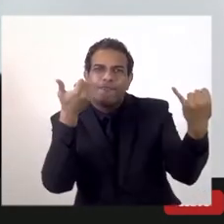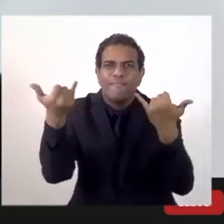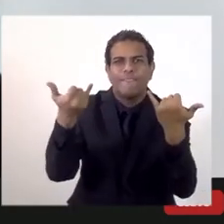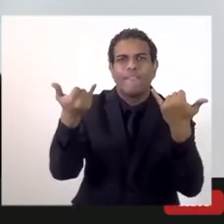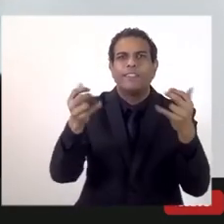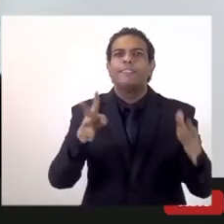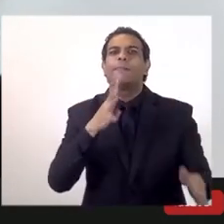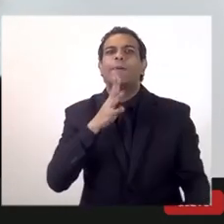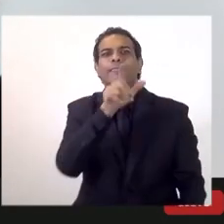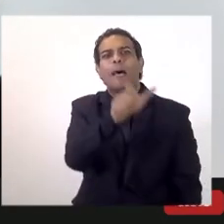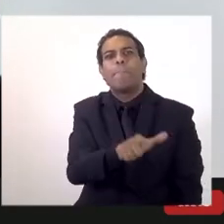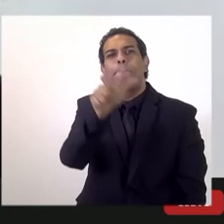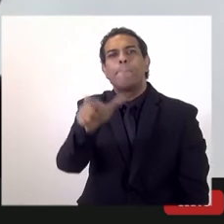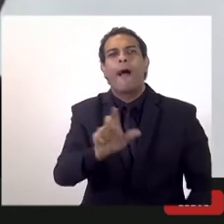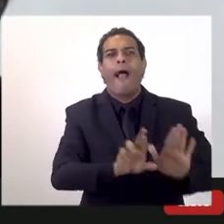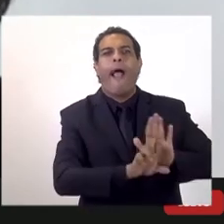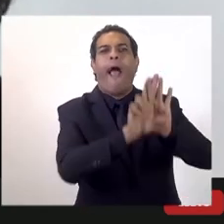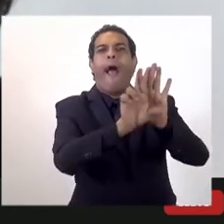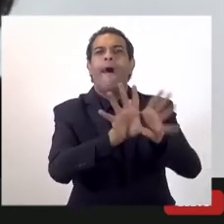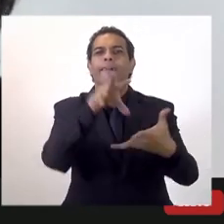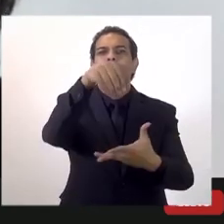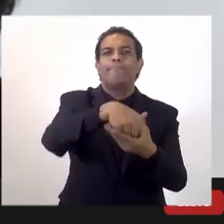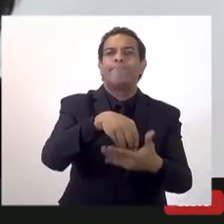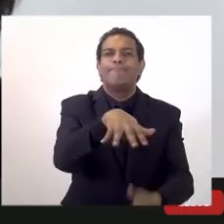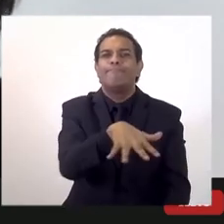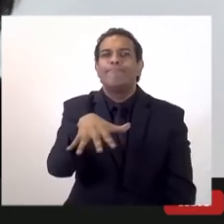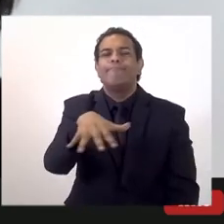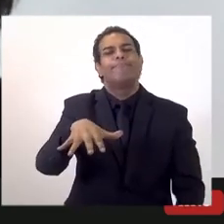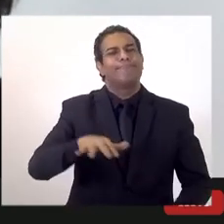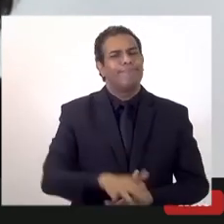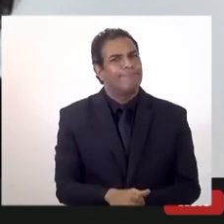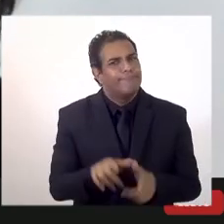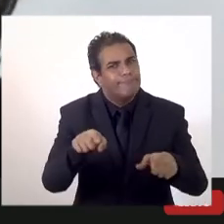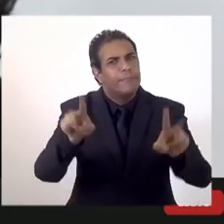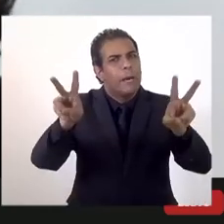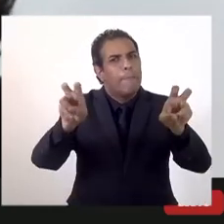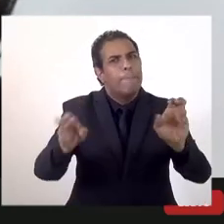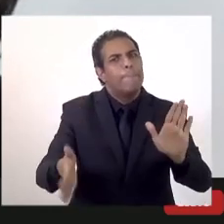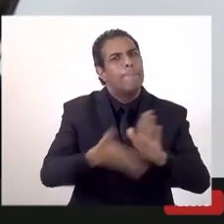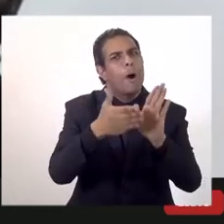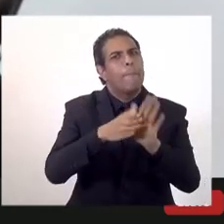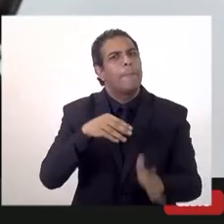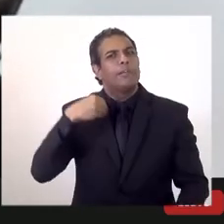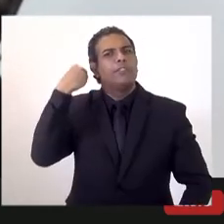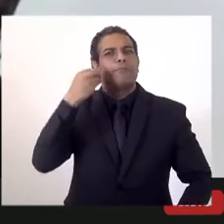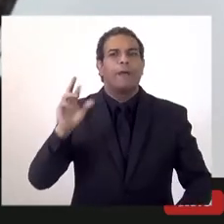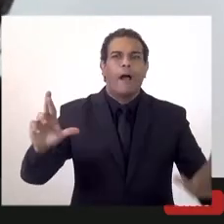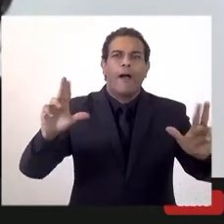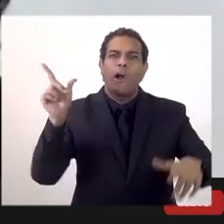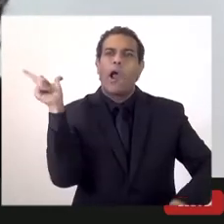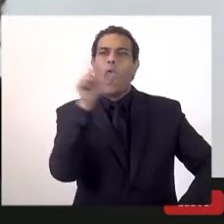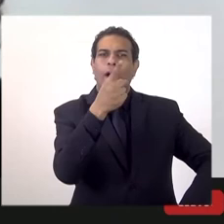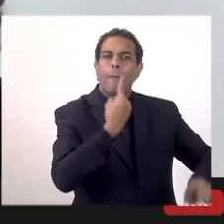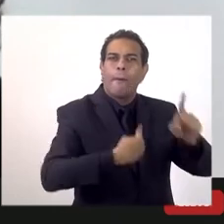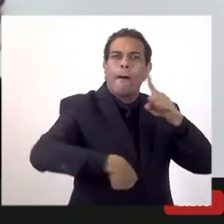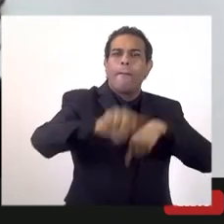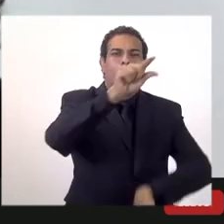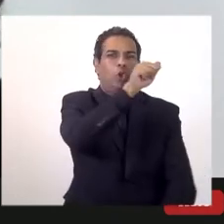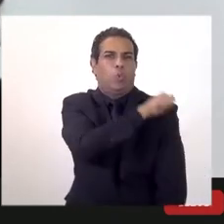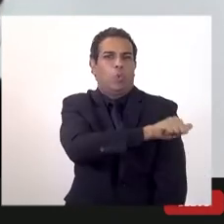representantes aqui colocados essa voz de esperança pelo Estado do Rio de Janeiro então